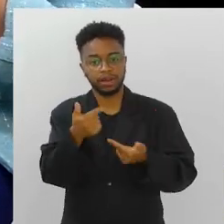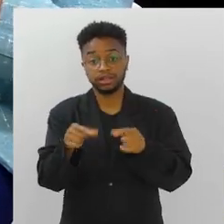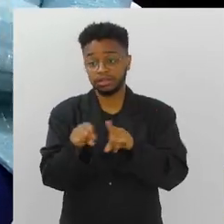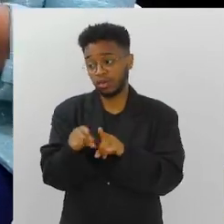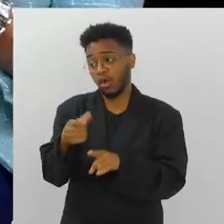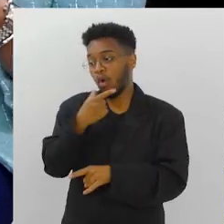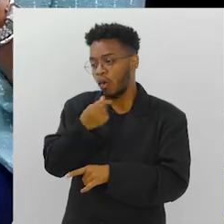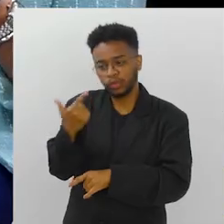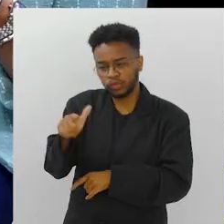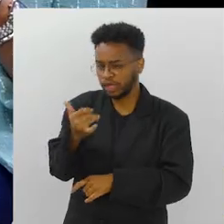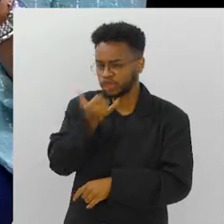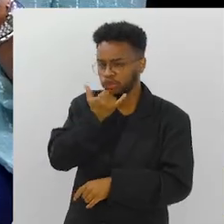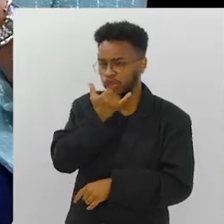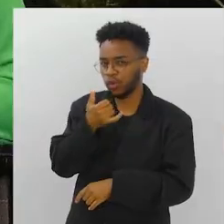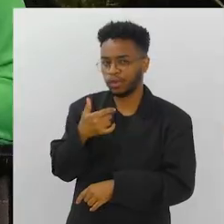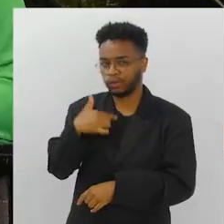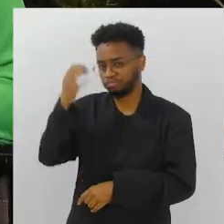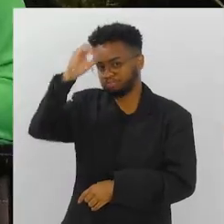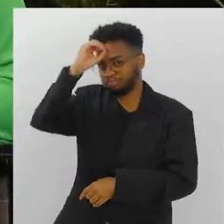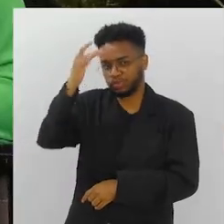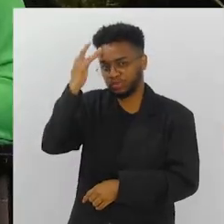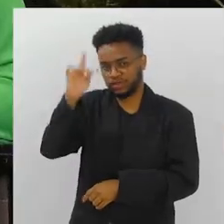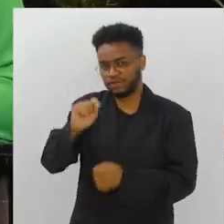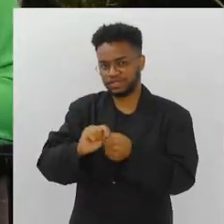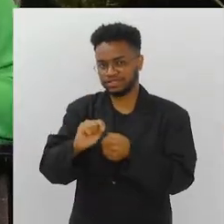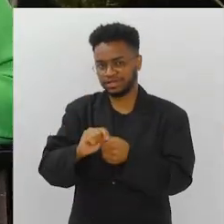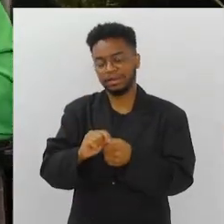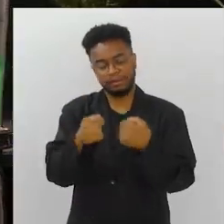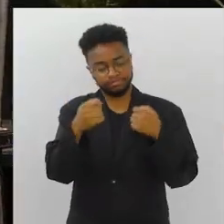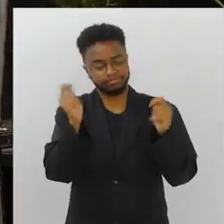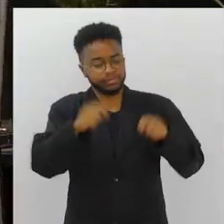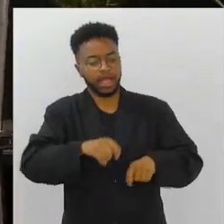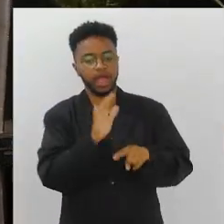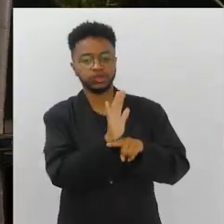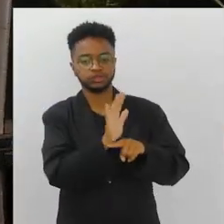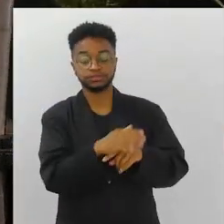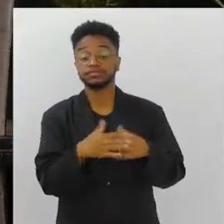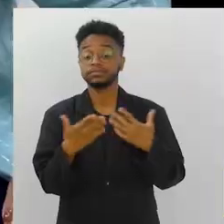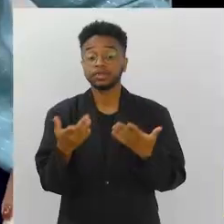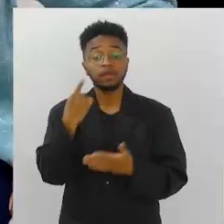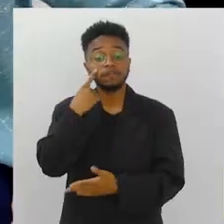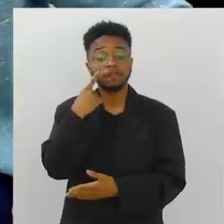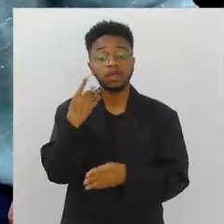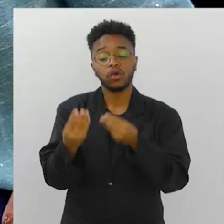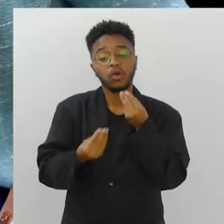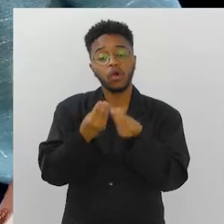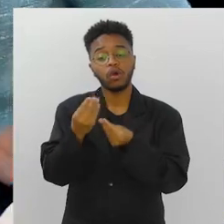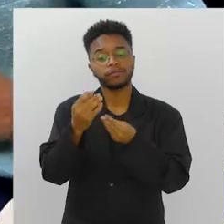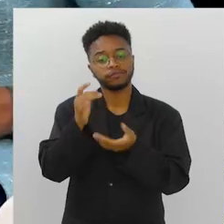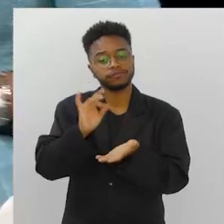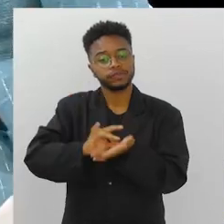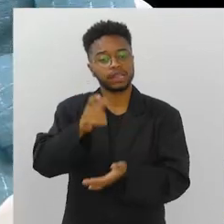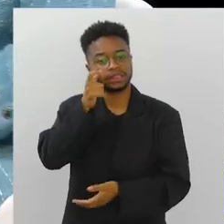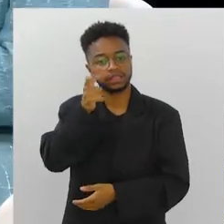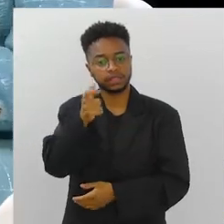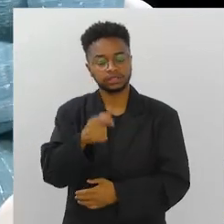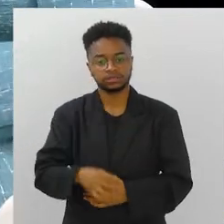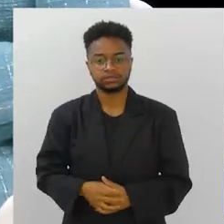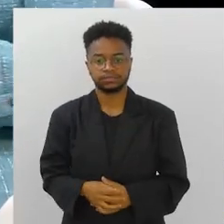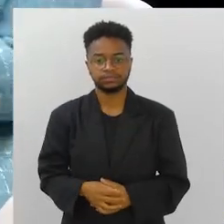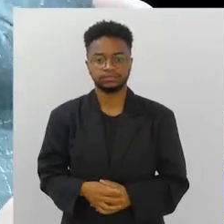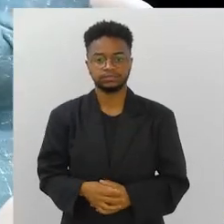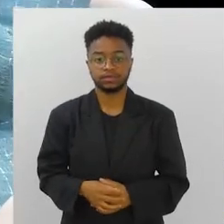trabalho e no espaço. E o homem também não tem mais desculpa de não fazer, né? de não ajudar. Não, mas olha como é interessante.